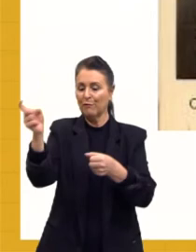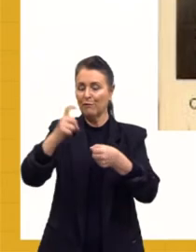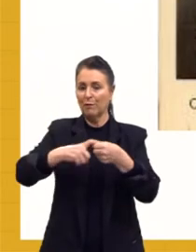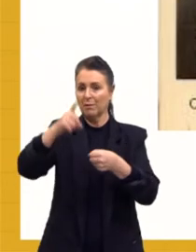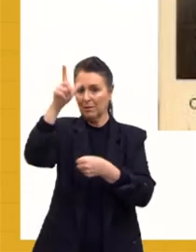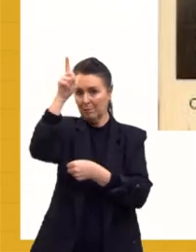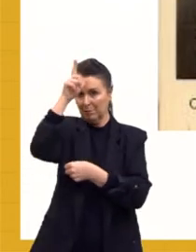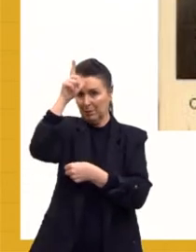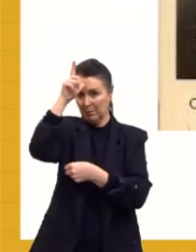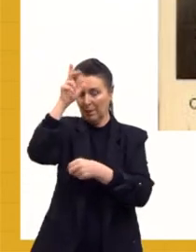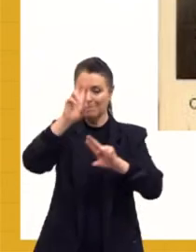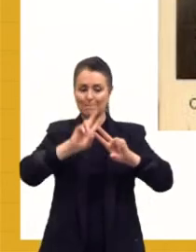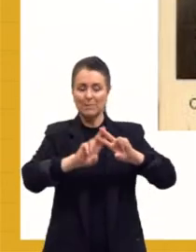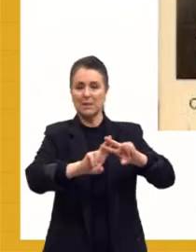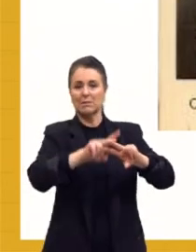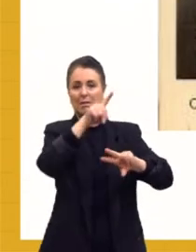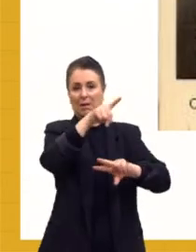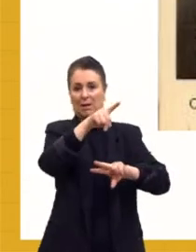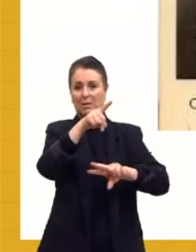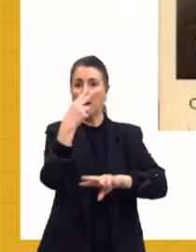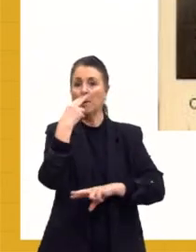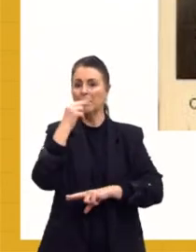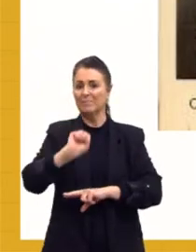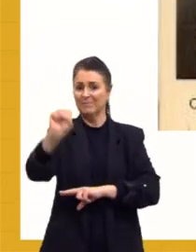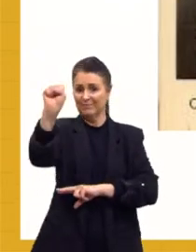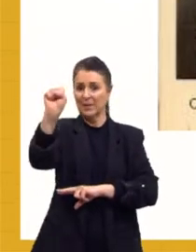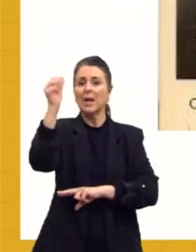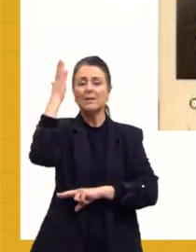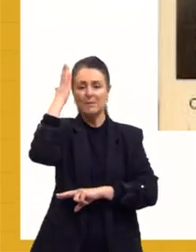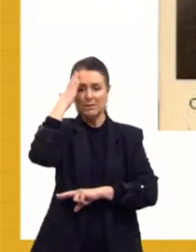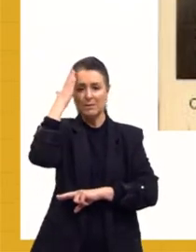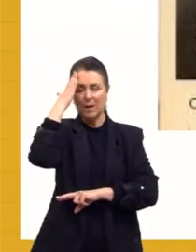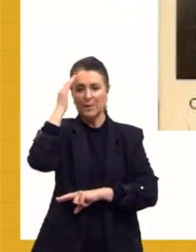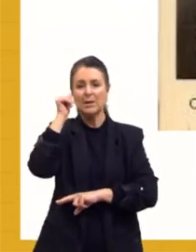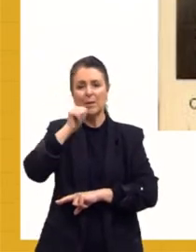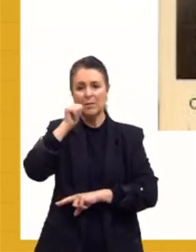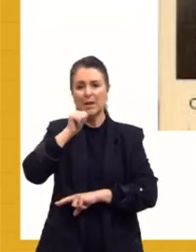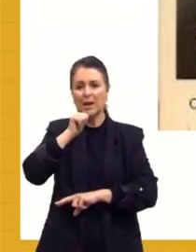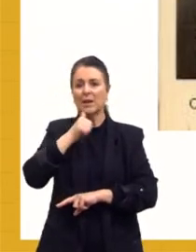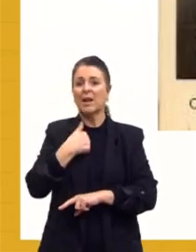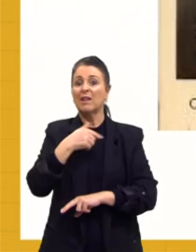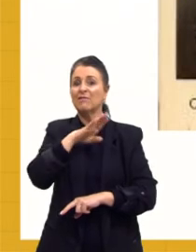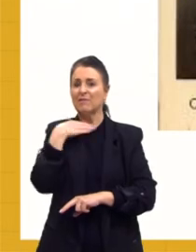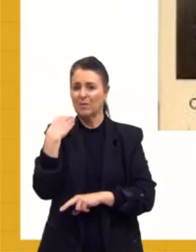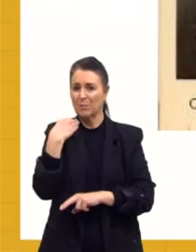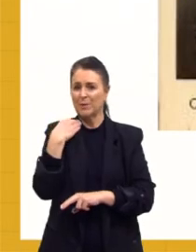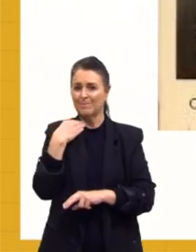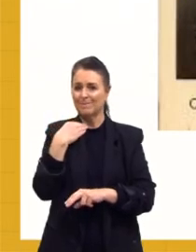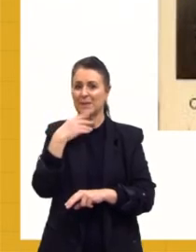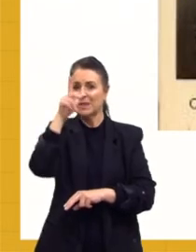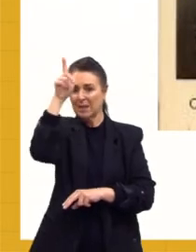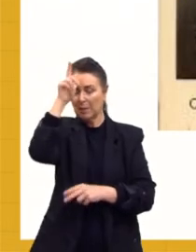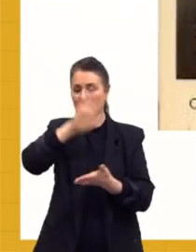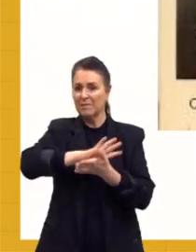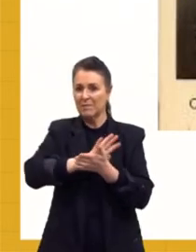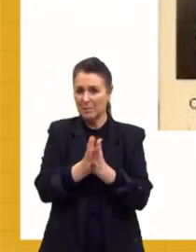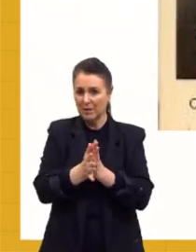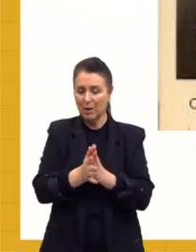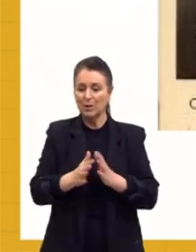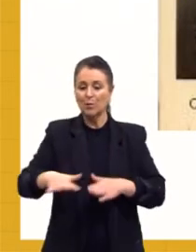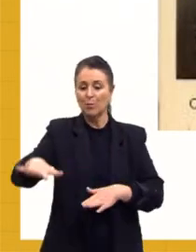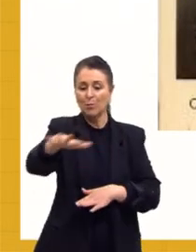para a Alemanha nazista, sabendo que ela seria morta pelos nazistas por ser judia, ela dá à luz num campo de